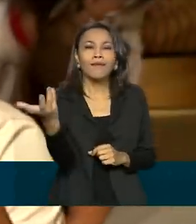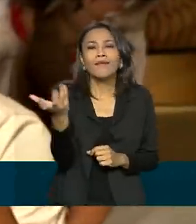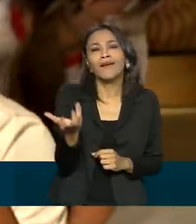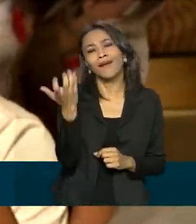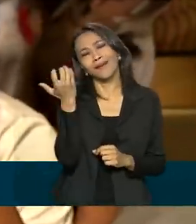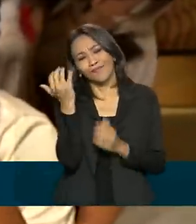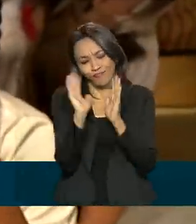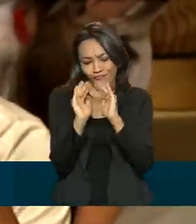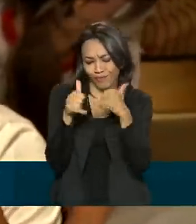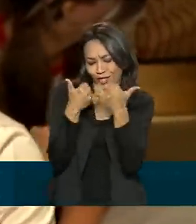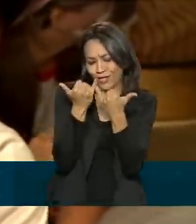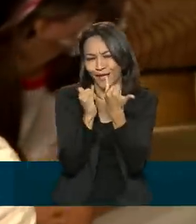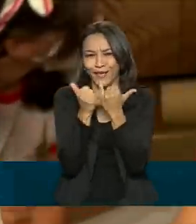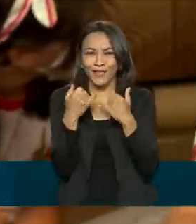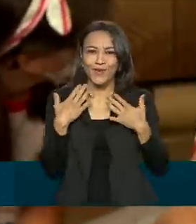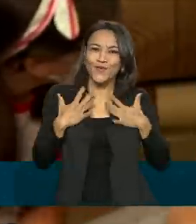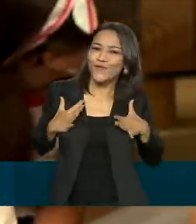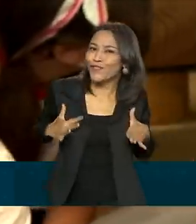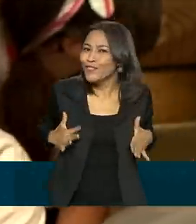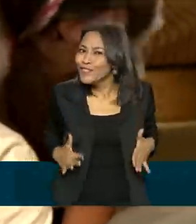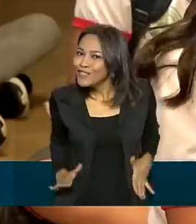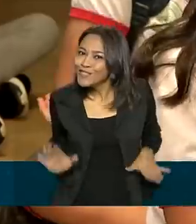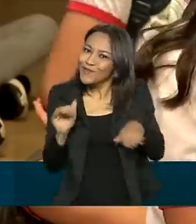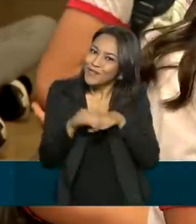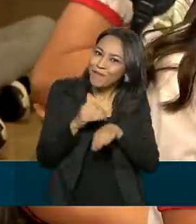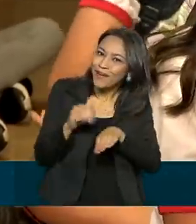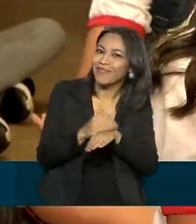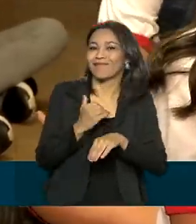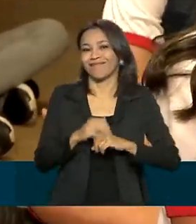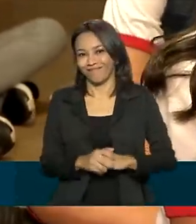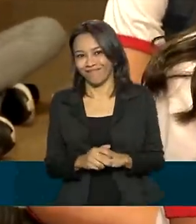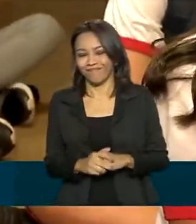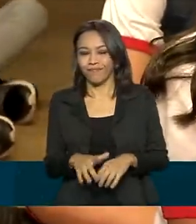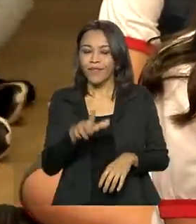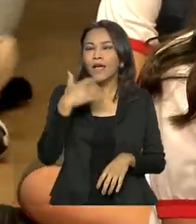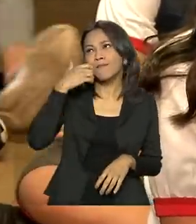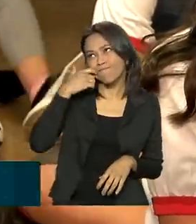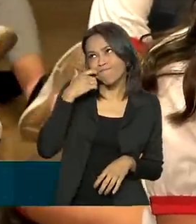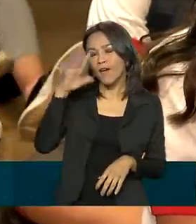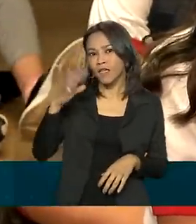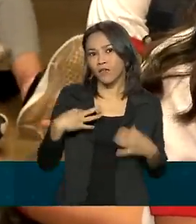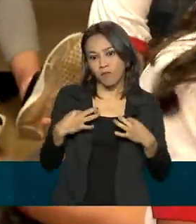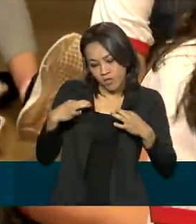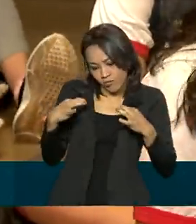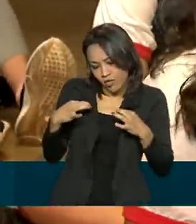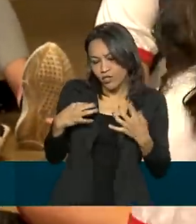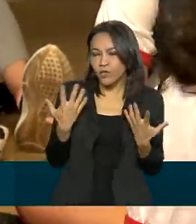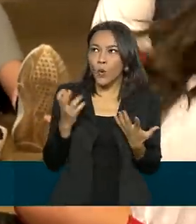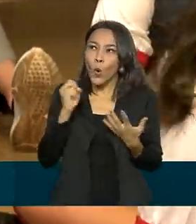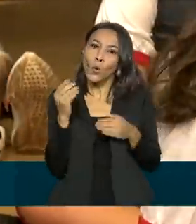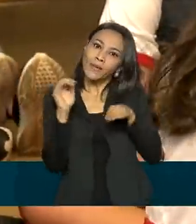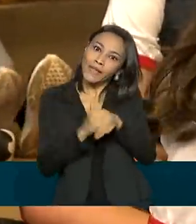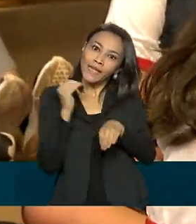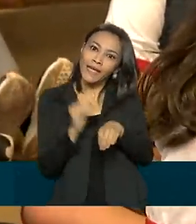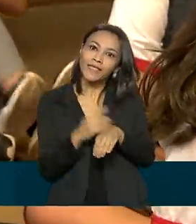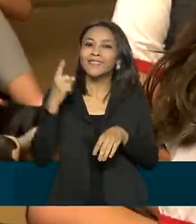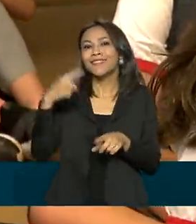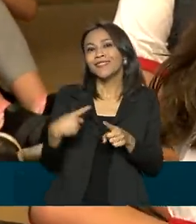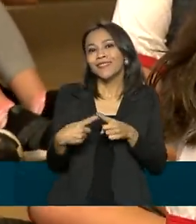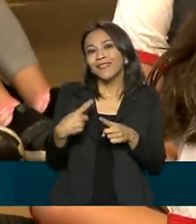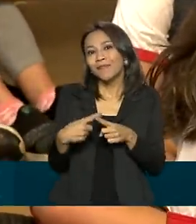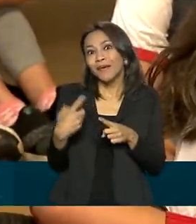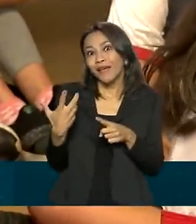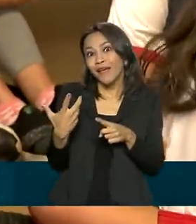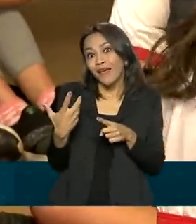um brinquedo, um vestido ou um sapato. Eu pensei, que tal eu vou pedir um vestido e um tênis e também um kit de slime,